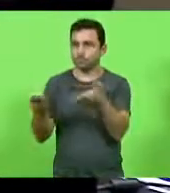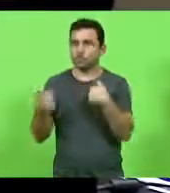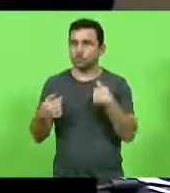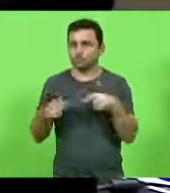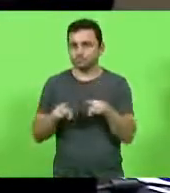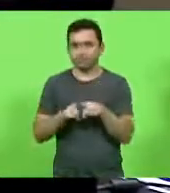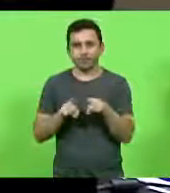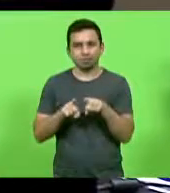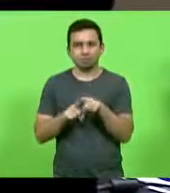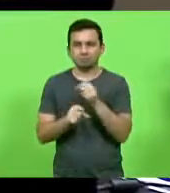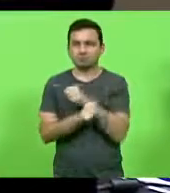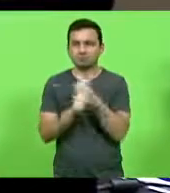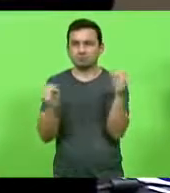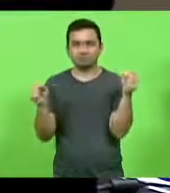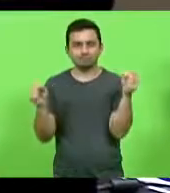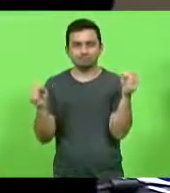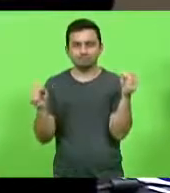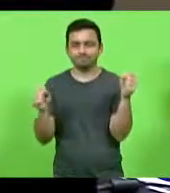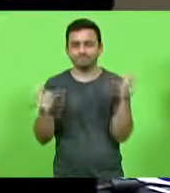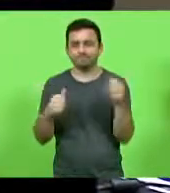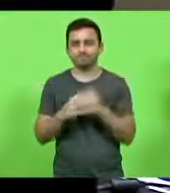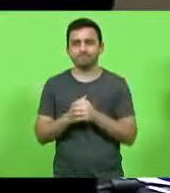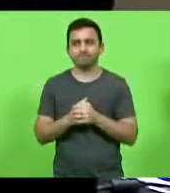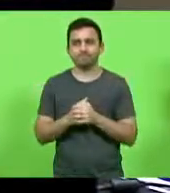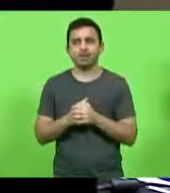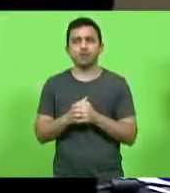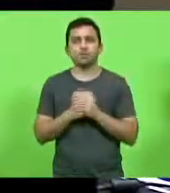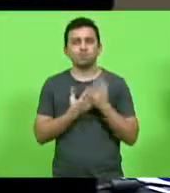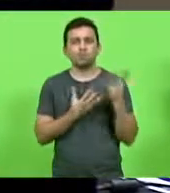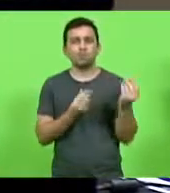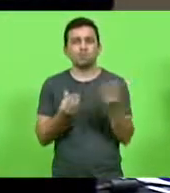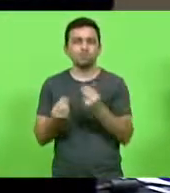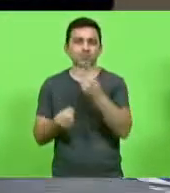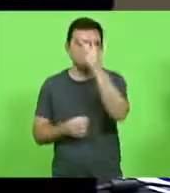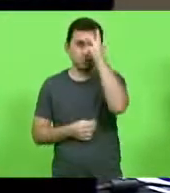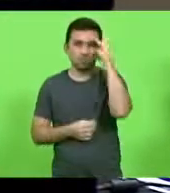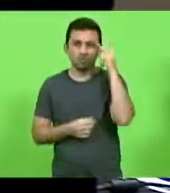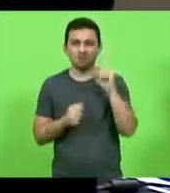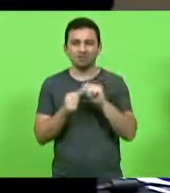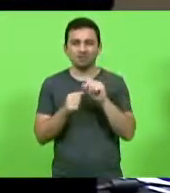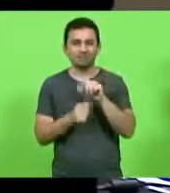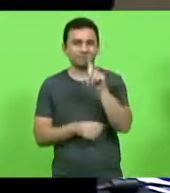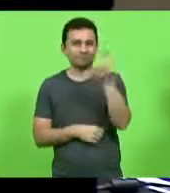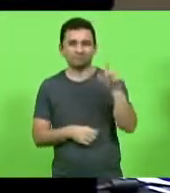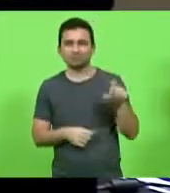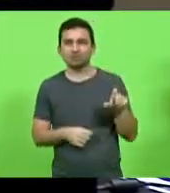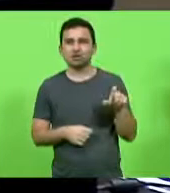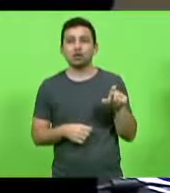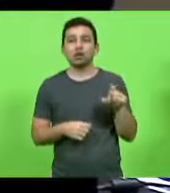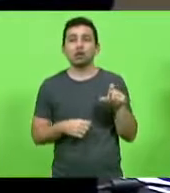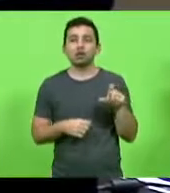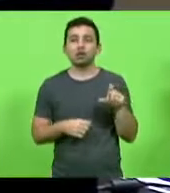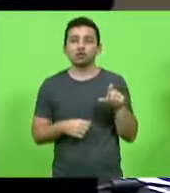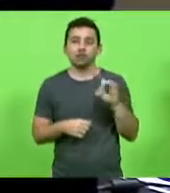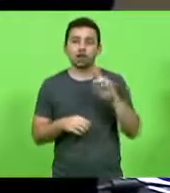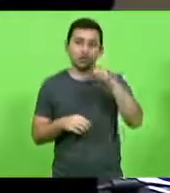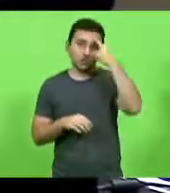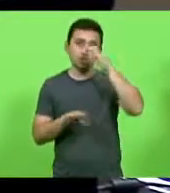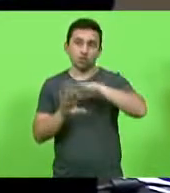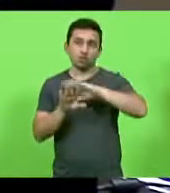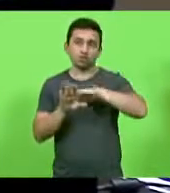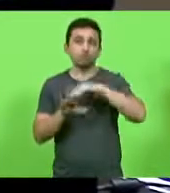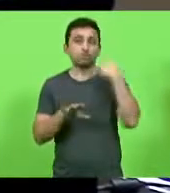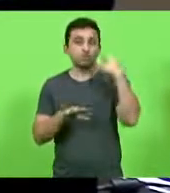eu também acho um absurdo que muitas pessoas fazem isso, e não só com relação à ideologia